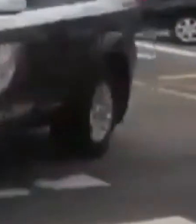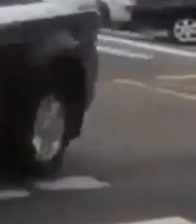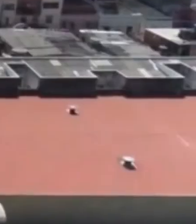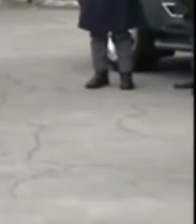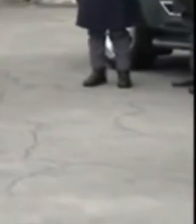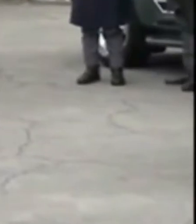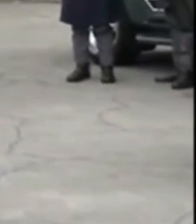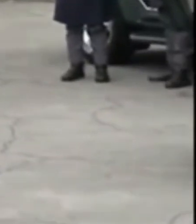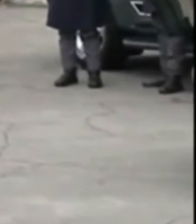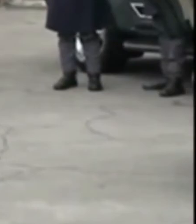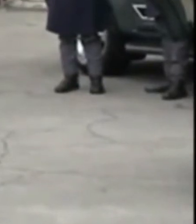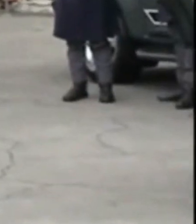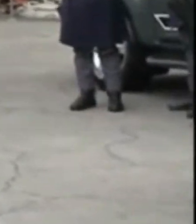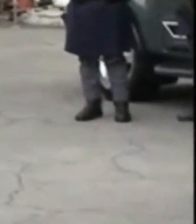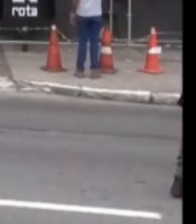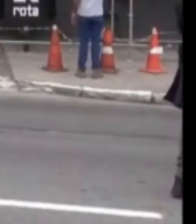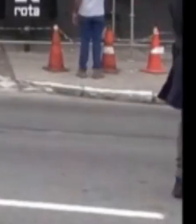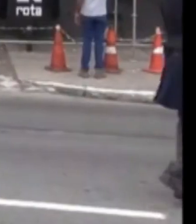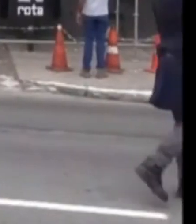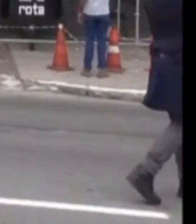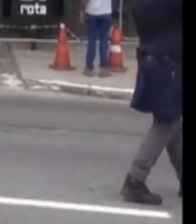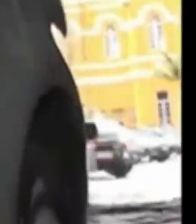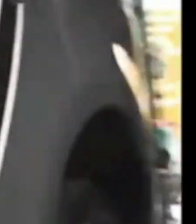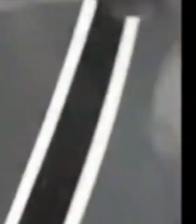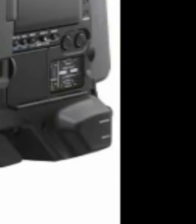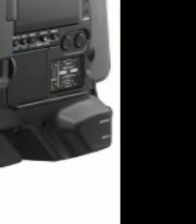O Brasil e o Mundo contra o Crime.